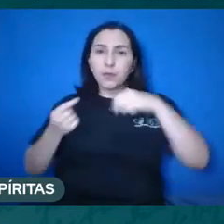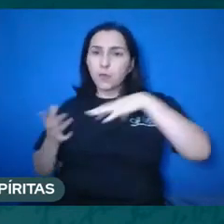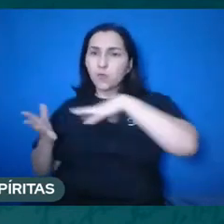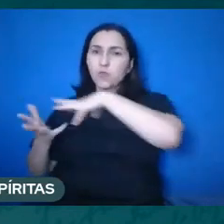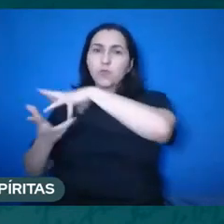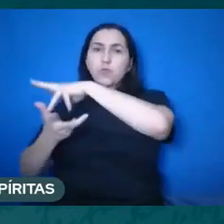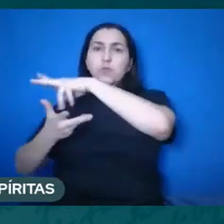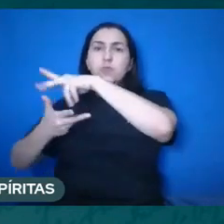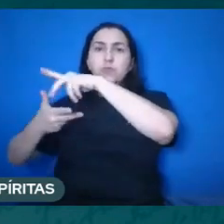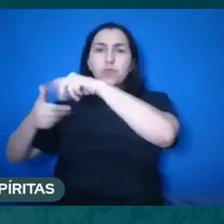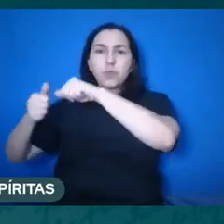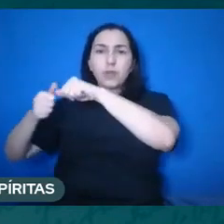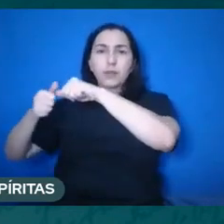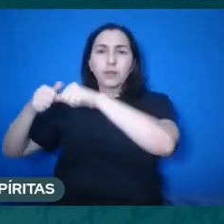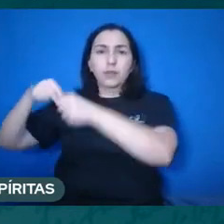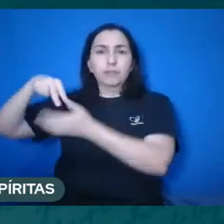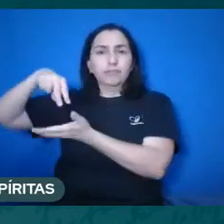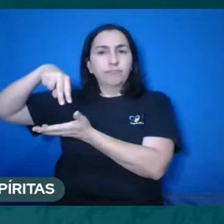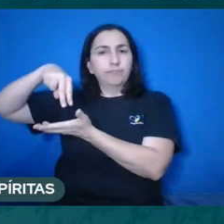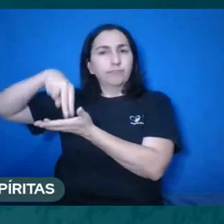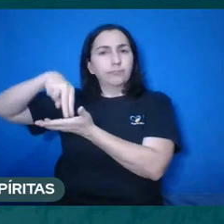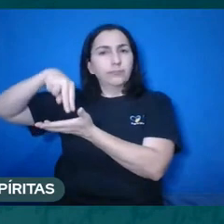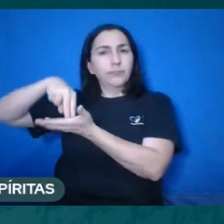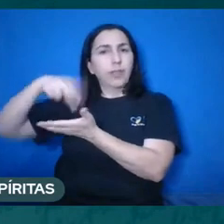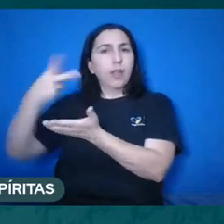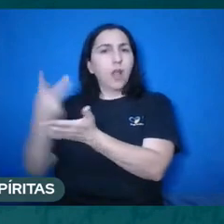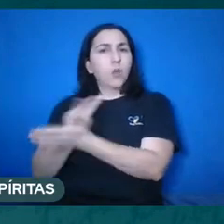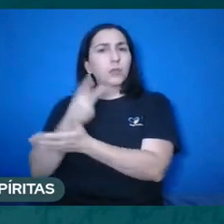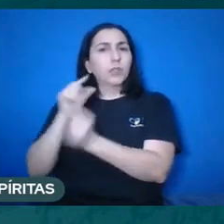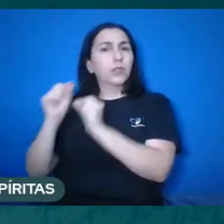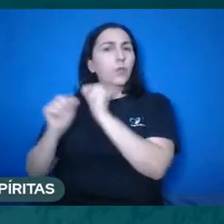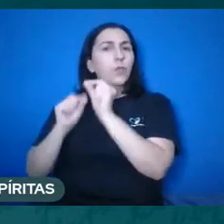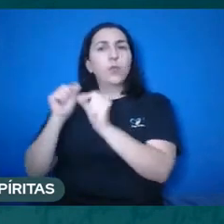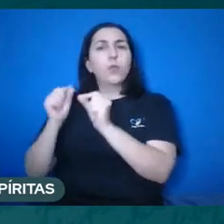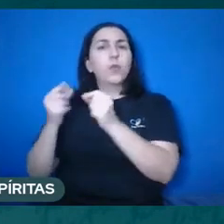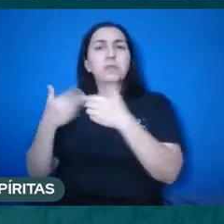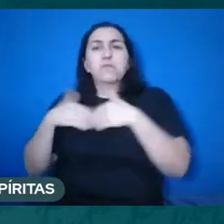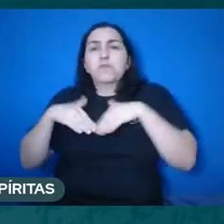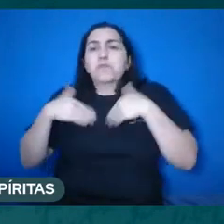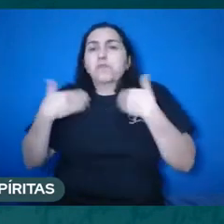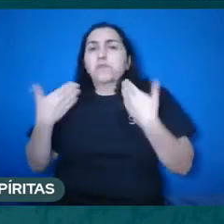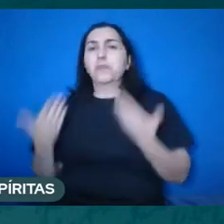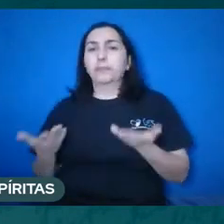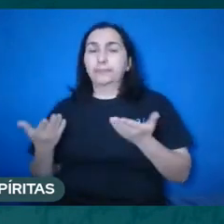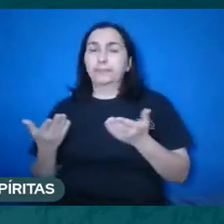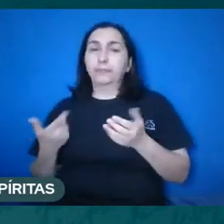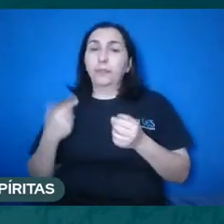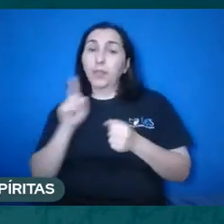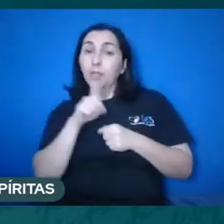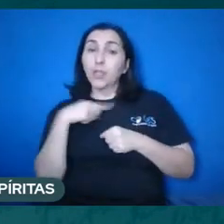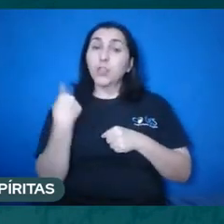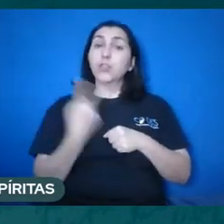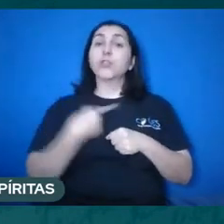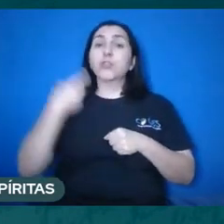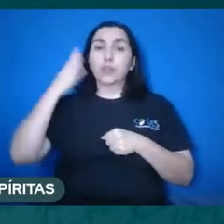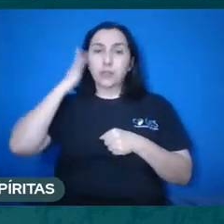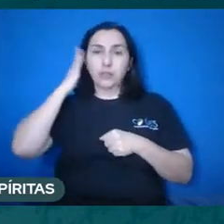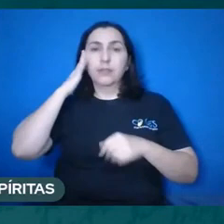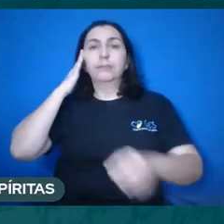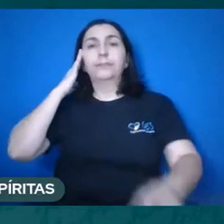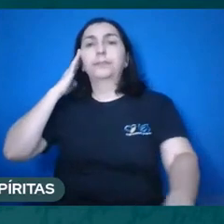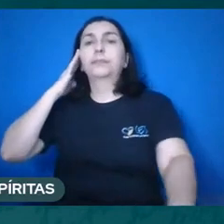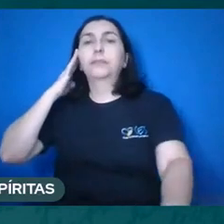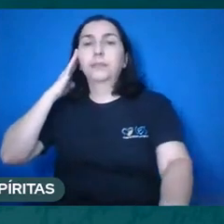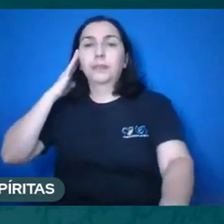tudo isso é levado em conta, então nós não sabemos e a justiça divina é tão maravilhosa, tão maravilhosa,